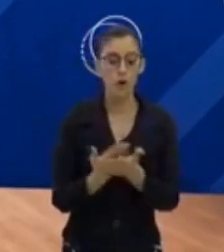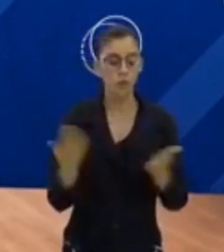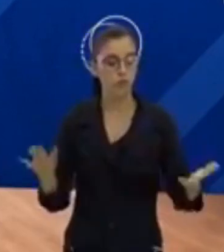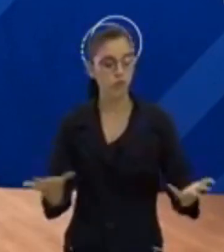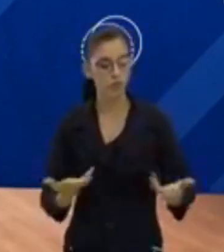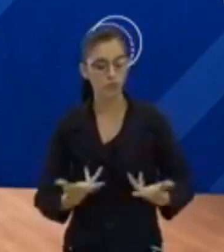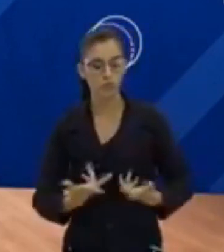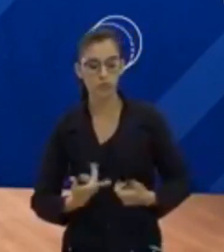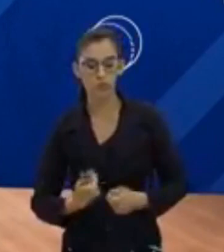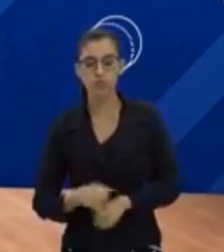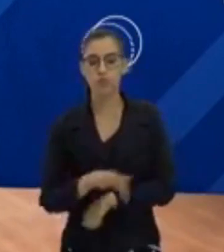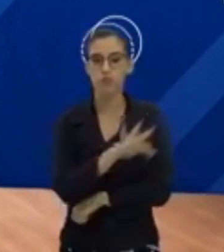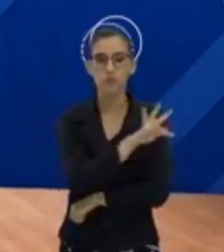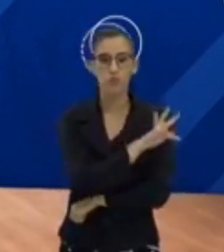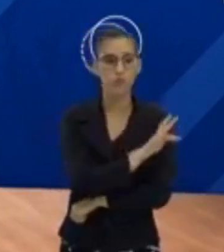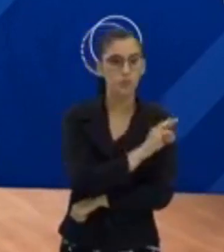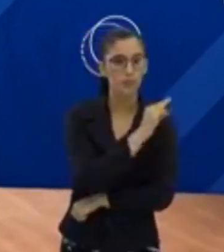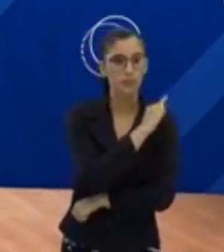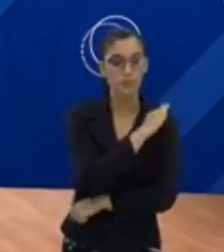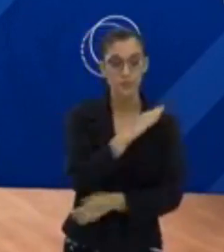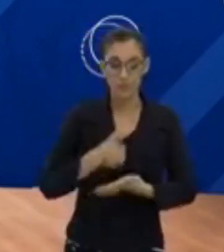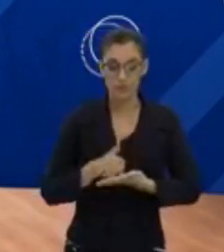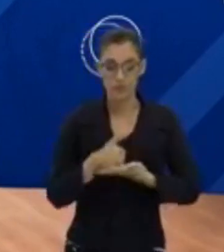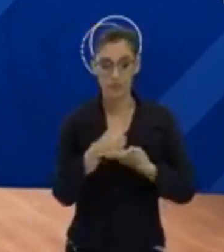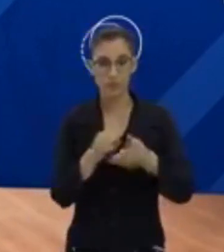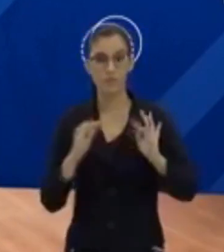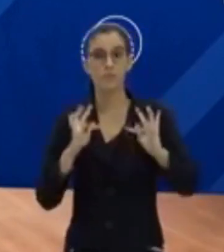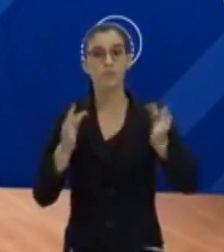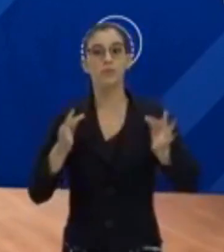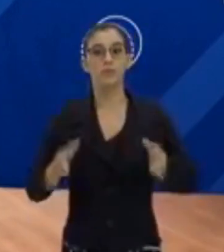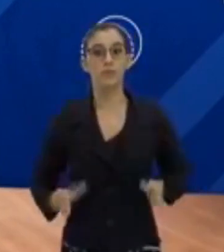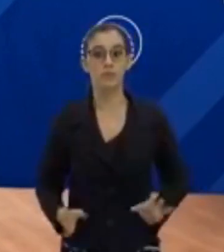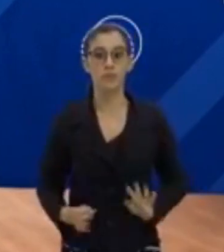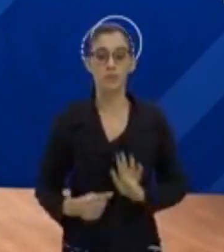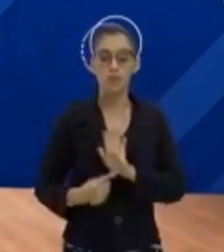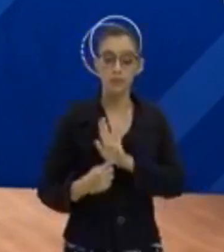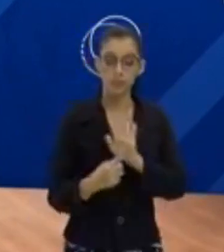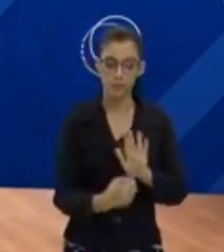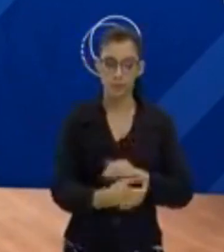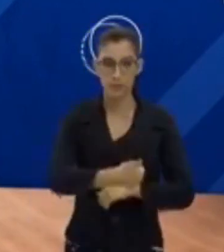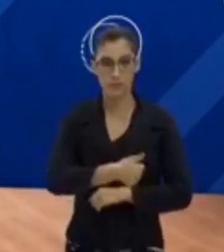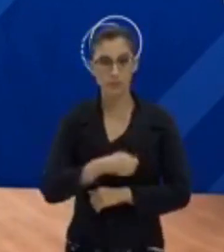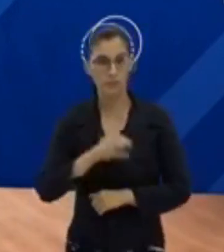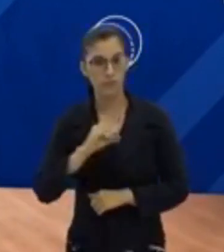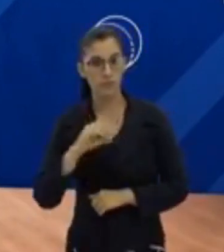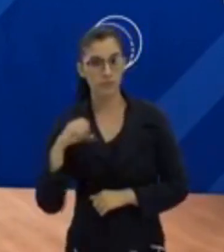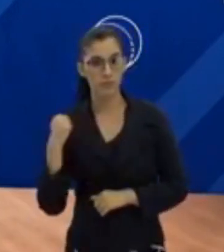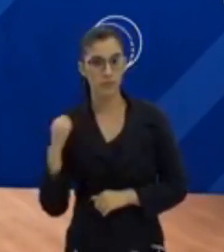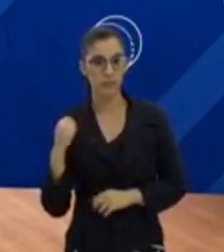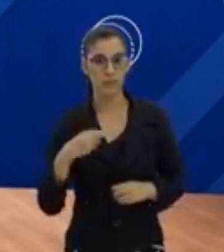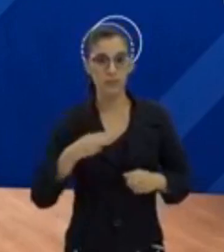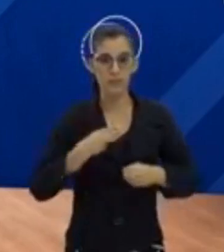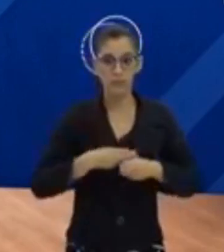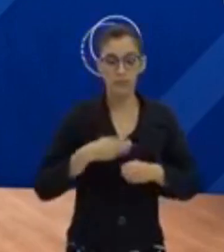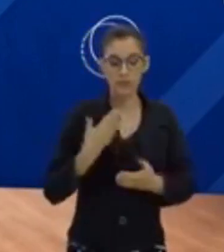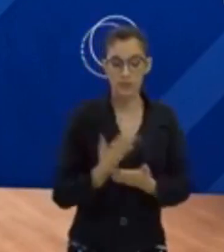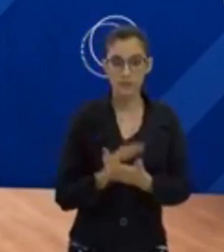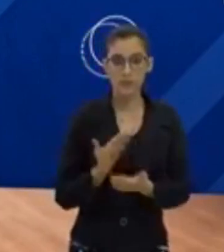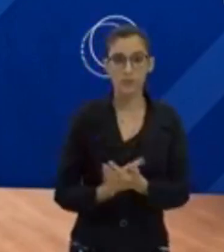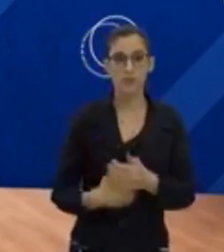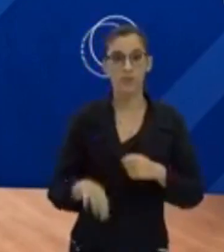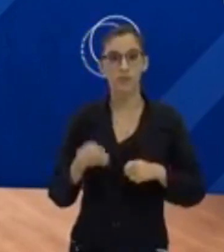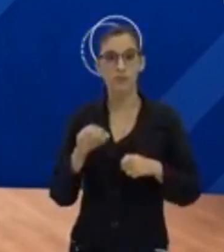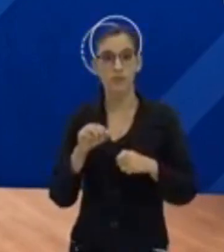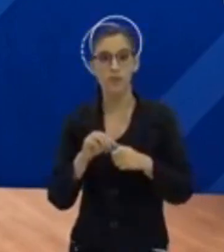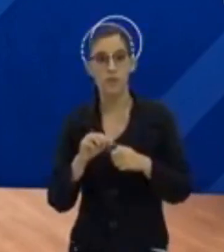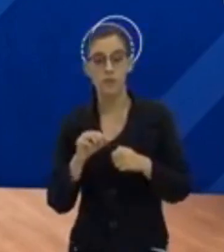do ensino regular mediada por tecnologia para atender centenas de alunos do interior do Estado. Essas aulas estão sendo